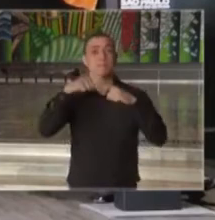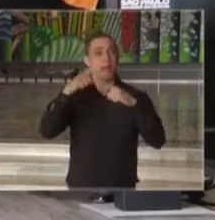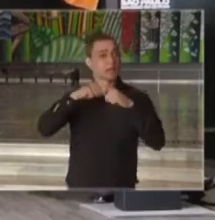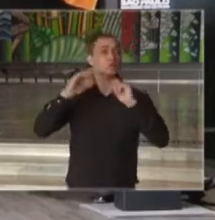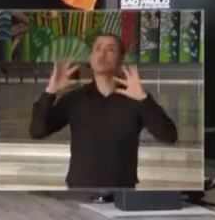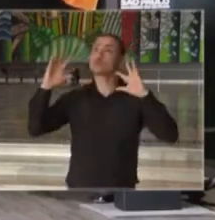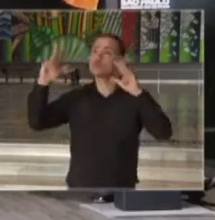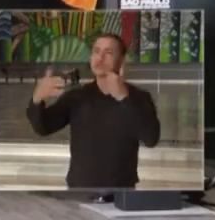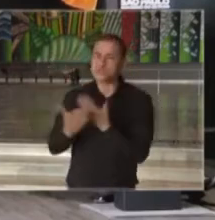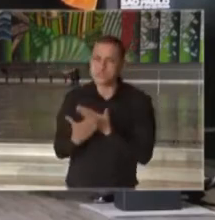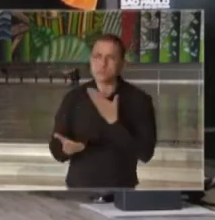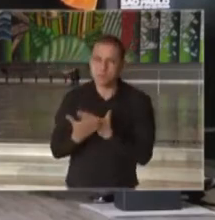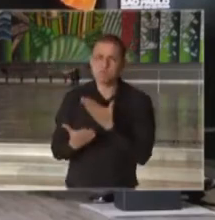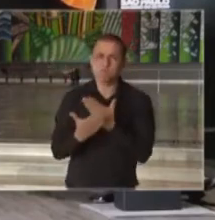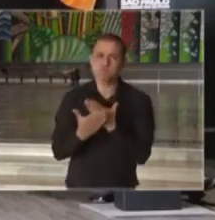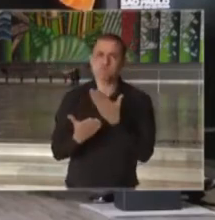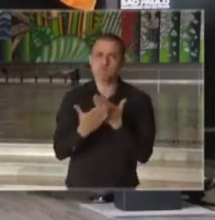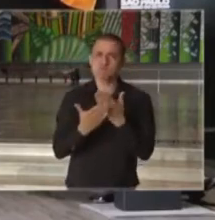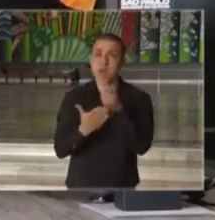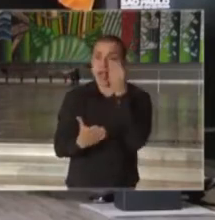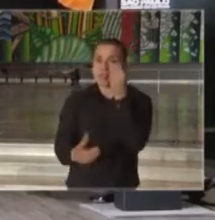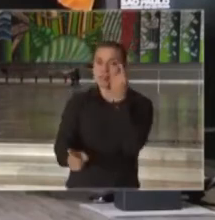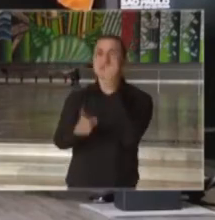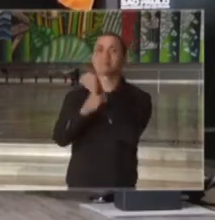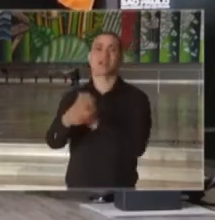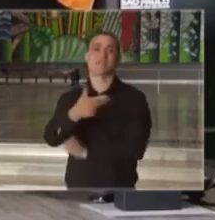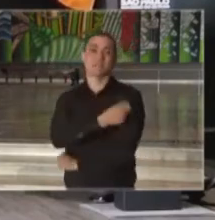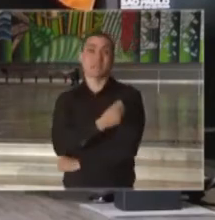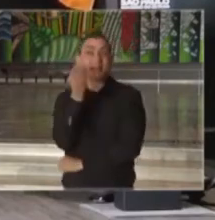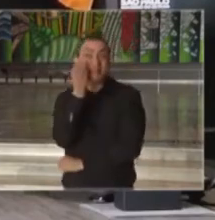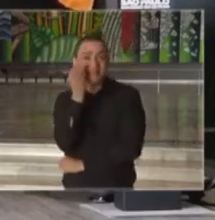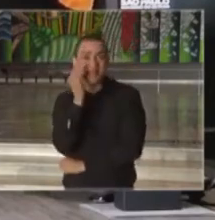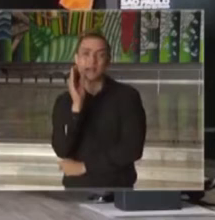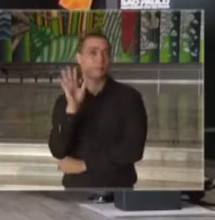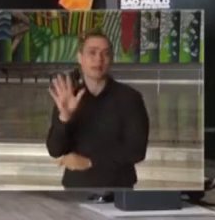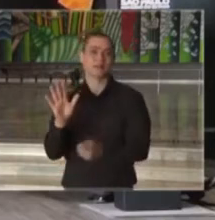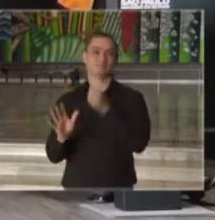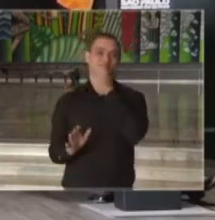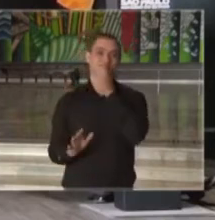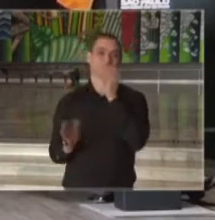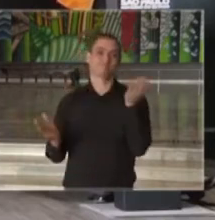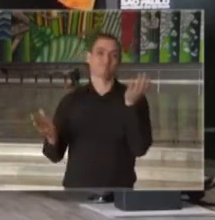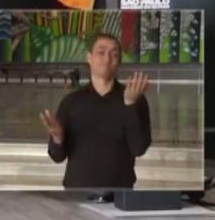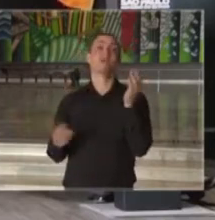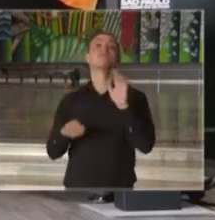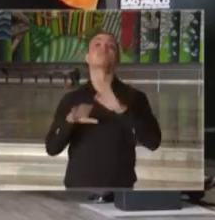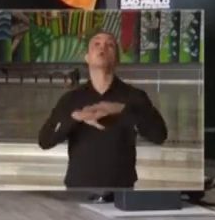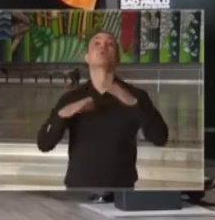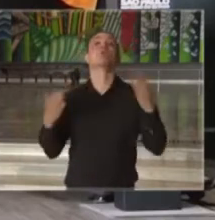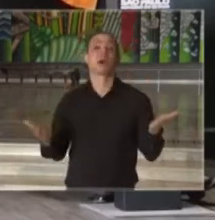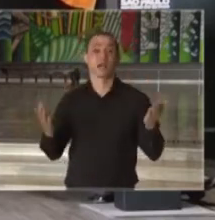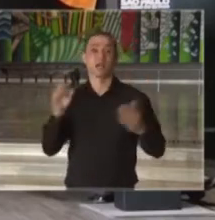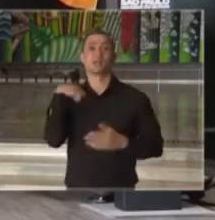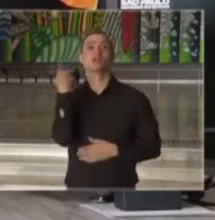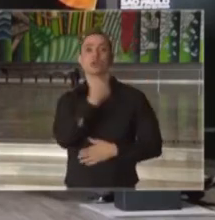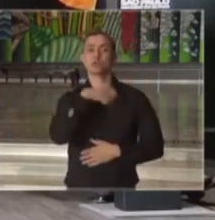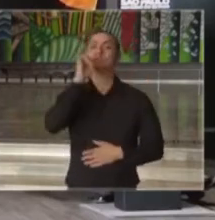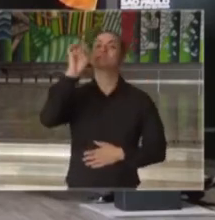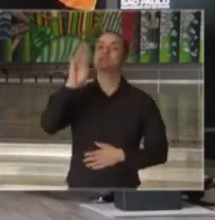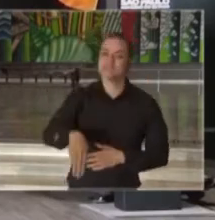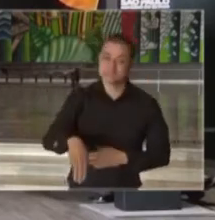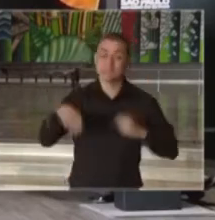países, estão estudando a busca de uma nova vacina. Enquanto essa vacina não vem, nós temos sim que tomar